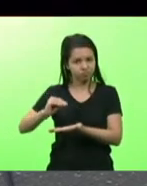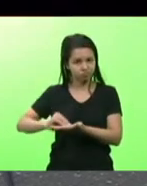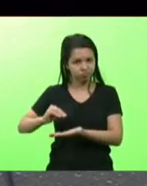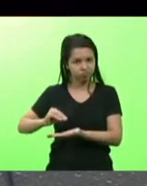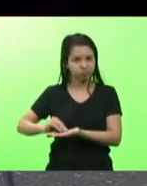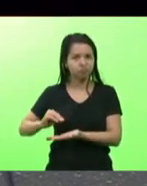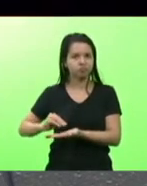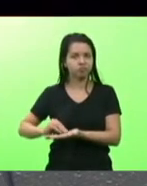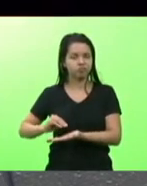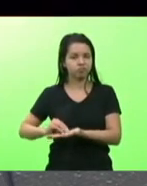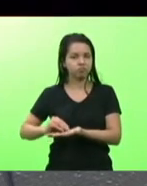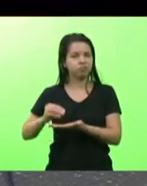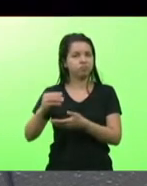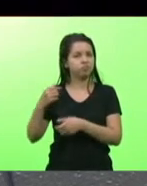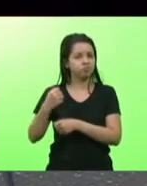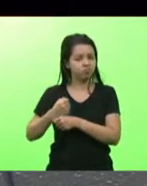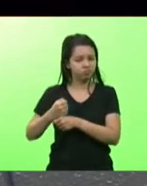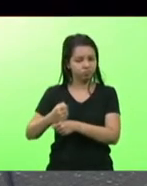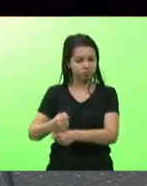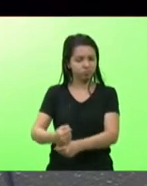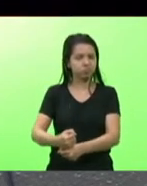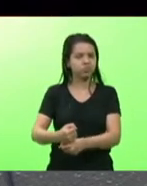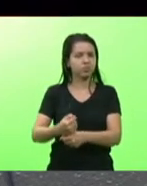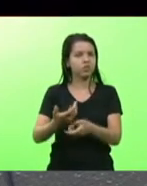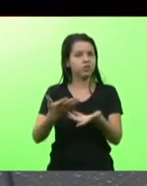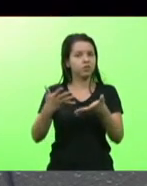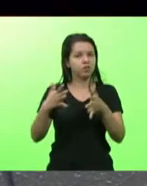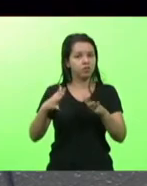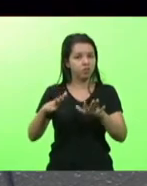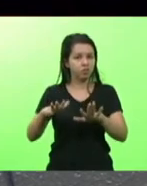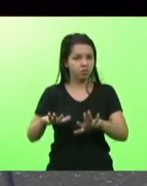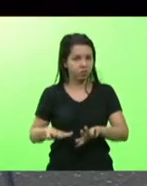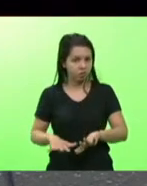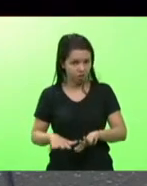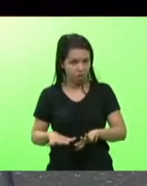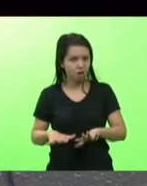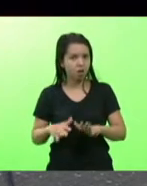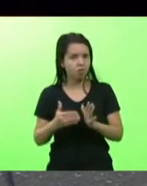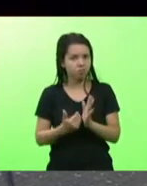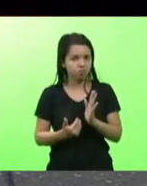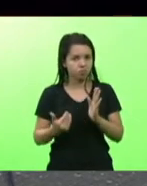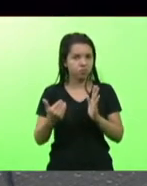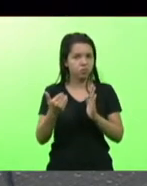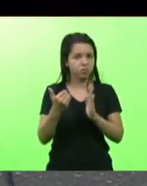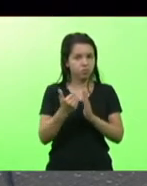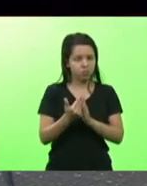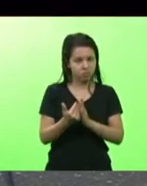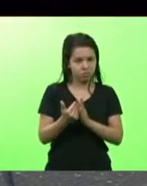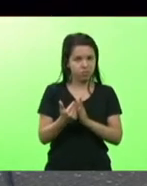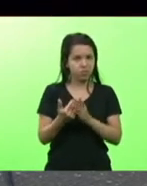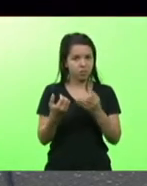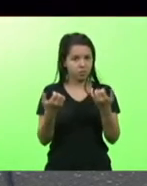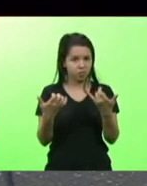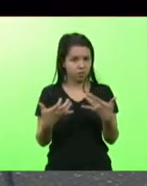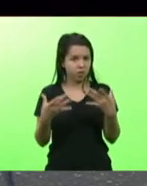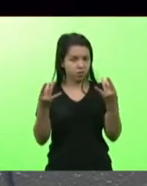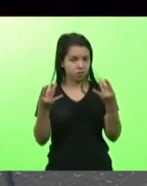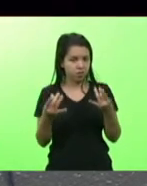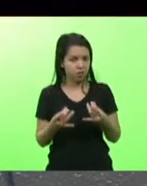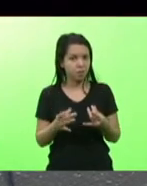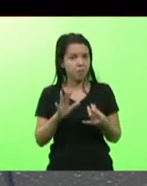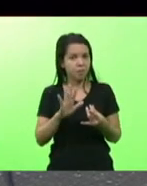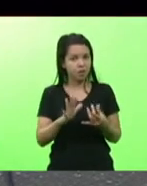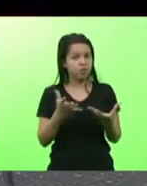há décadas eu não quero fulanizar não quero personalizar eu quero